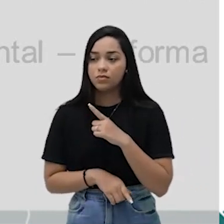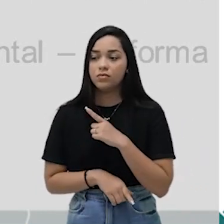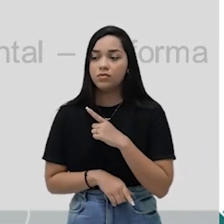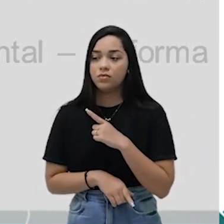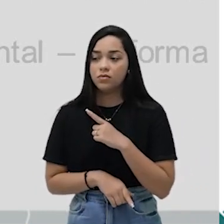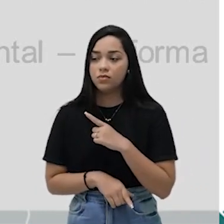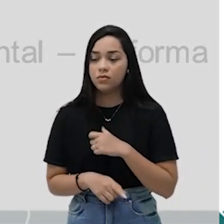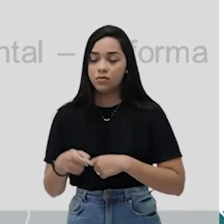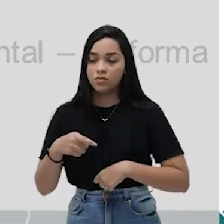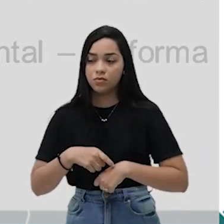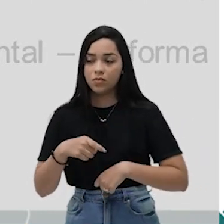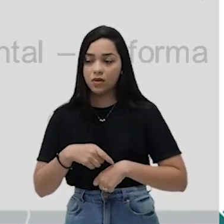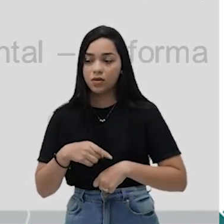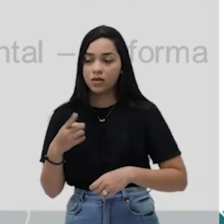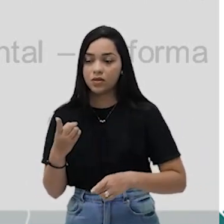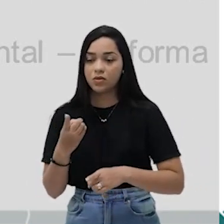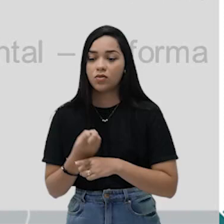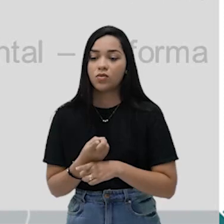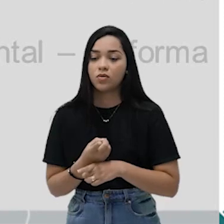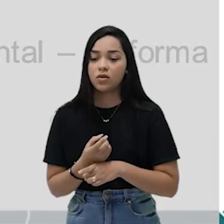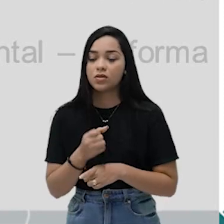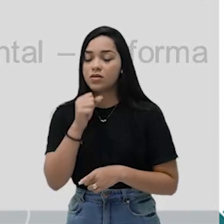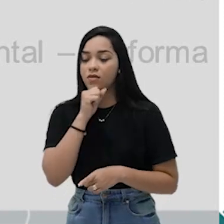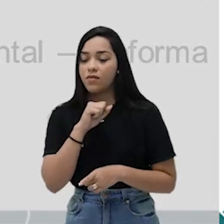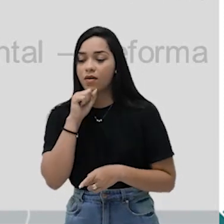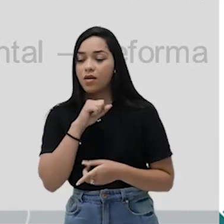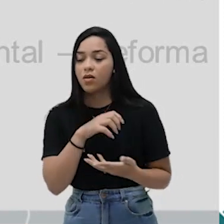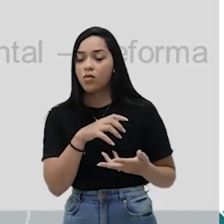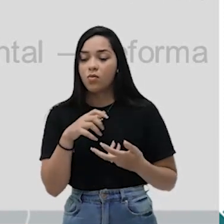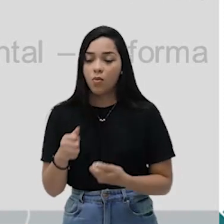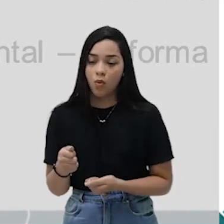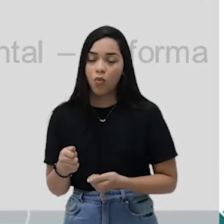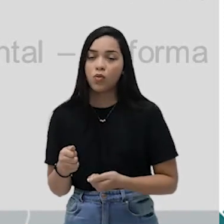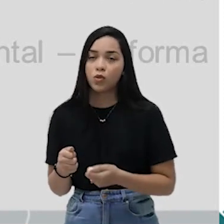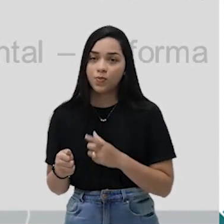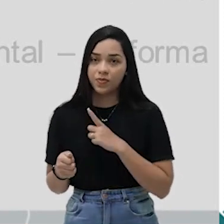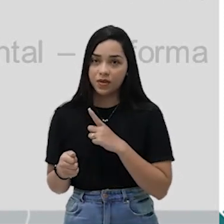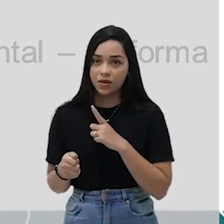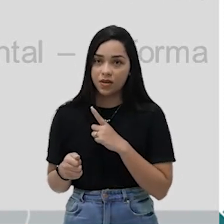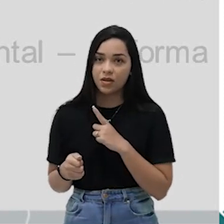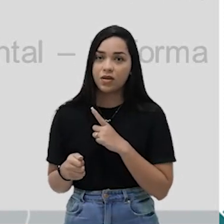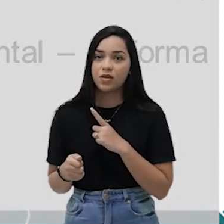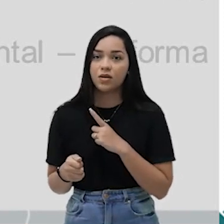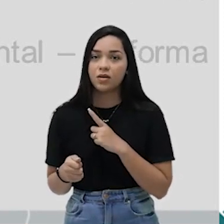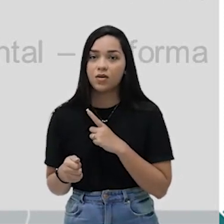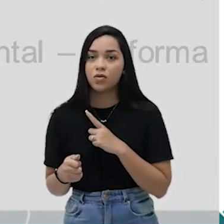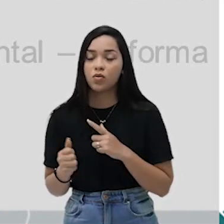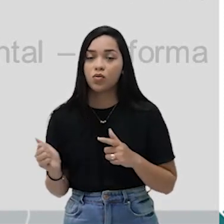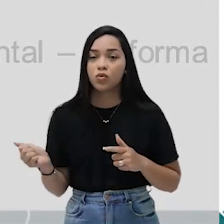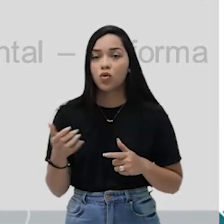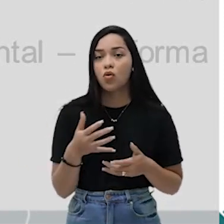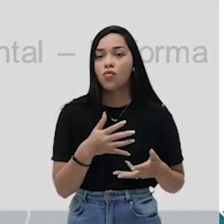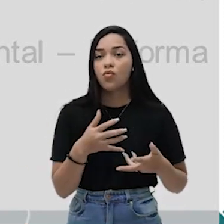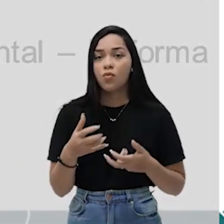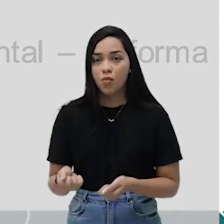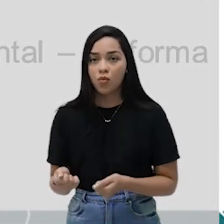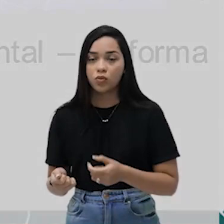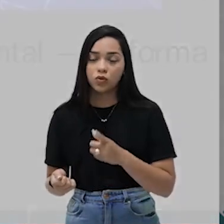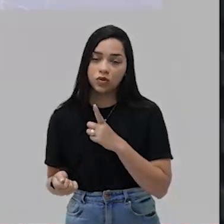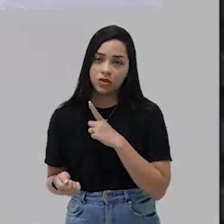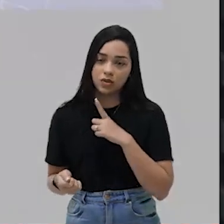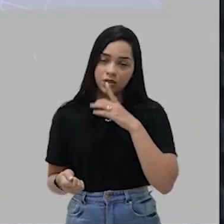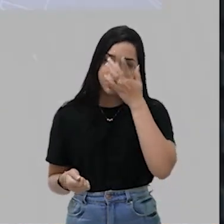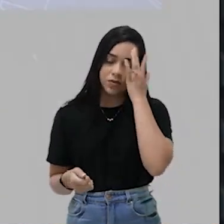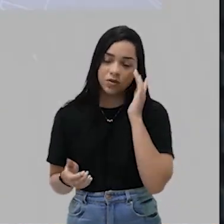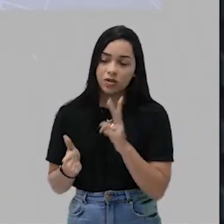No momento que esse encontro entre o velho mundo cristão europeu com o novo mundo dos nativos